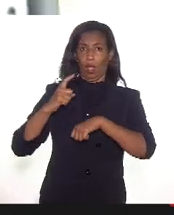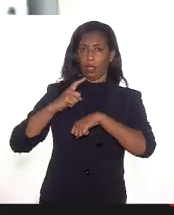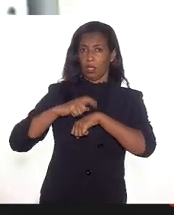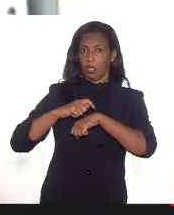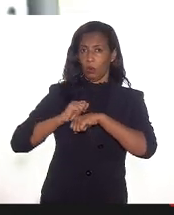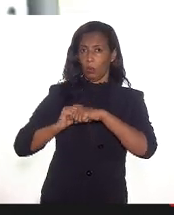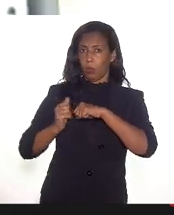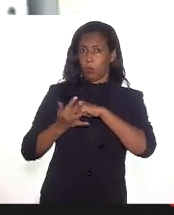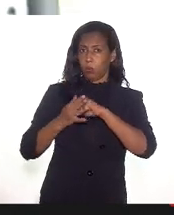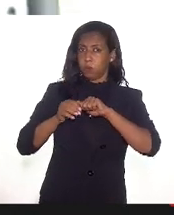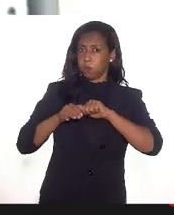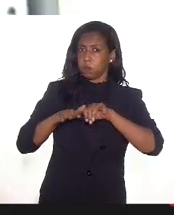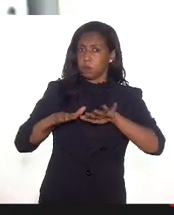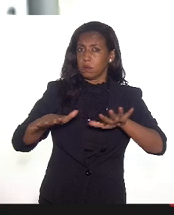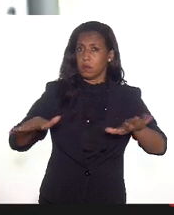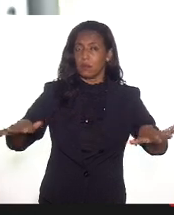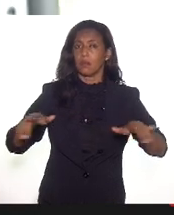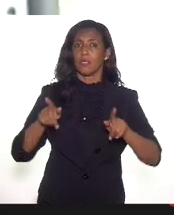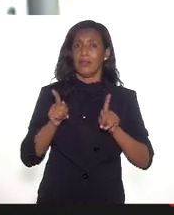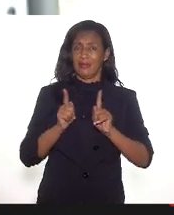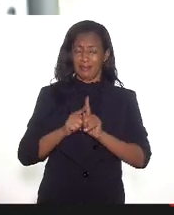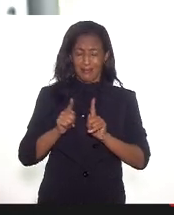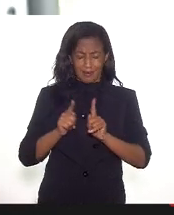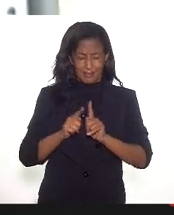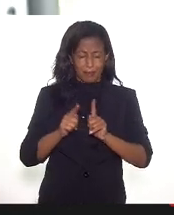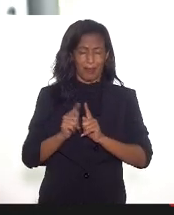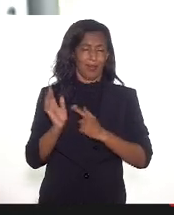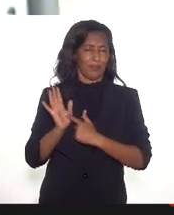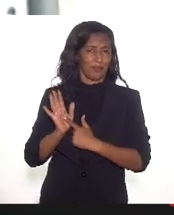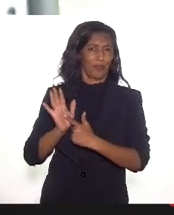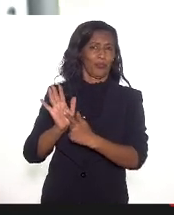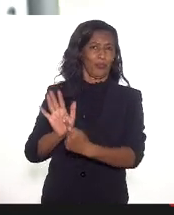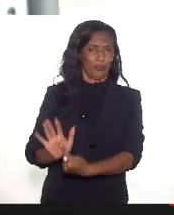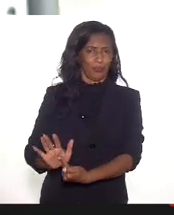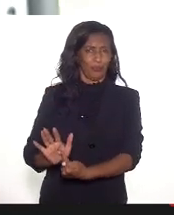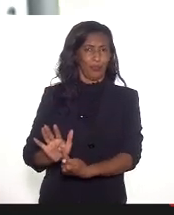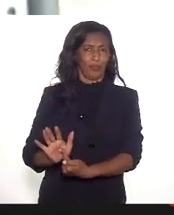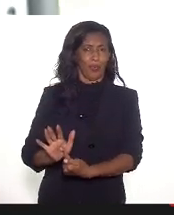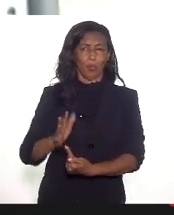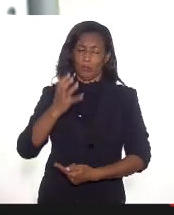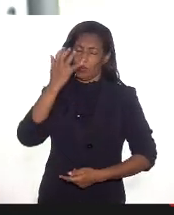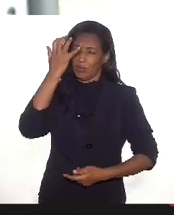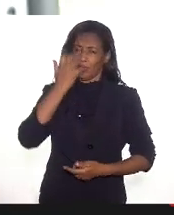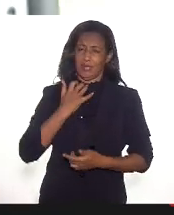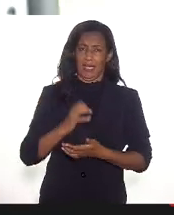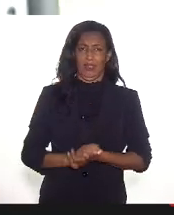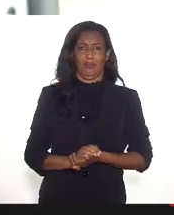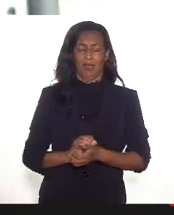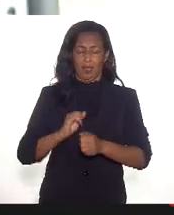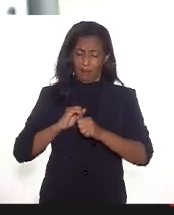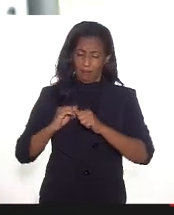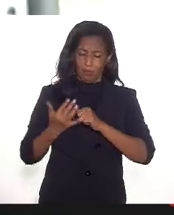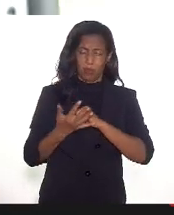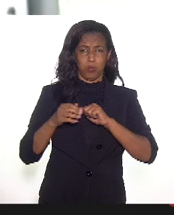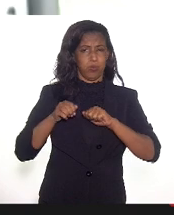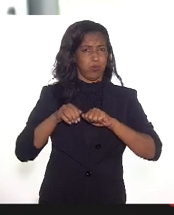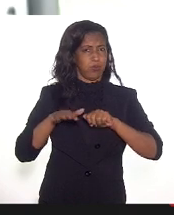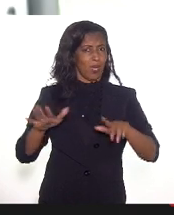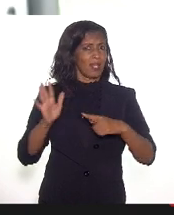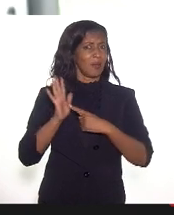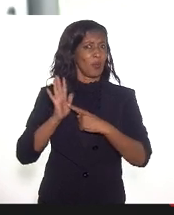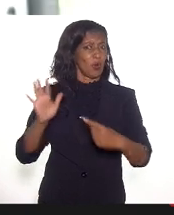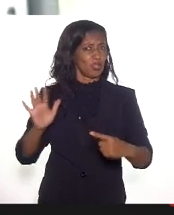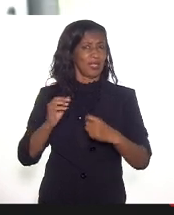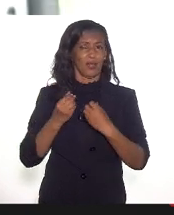pandemia, foi revelado também de um modo muito radical. A pandemia tem servido para muita coisa, tem